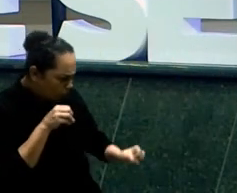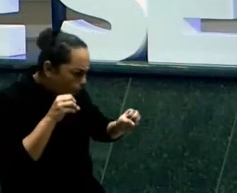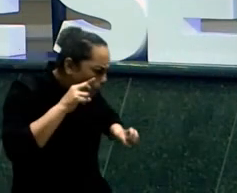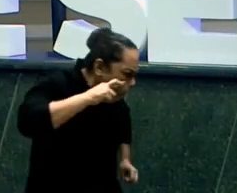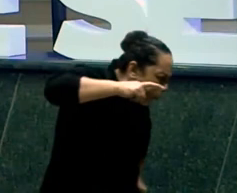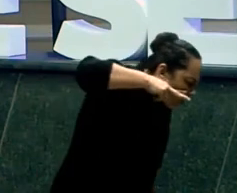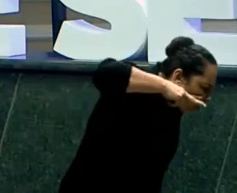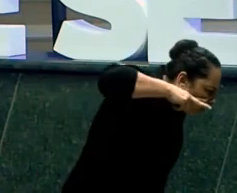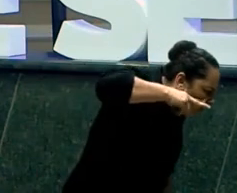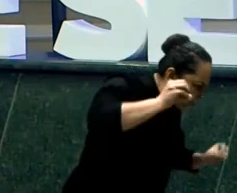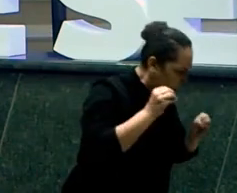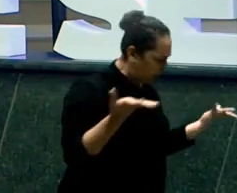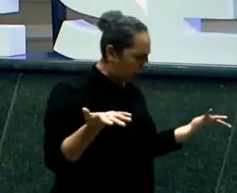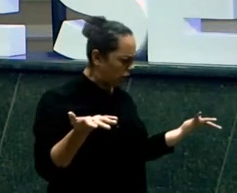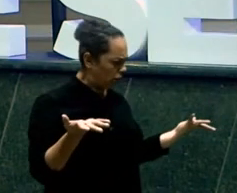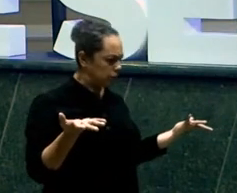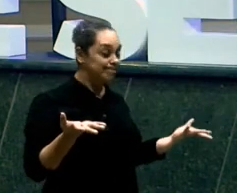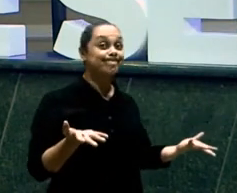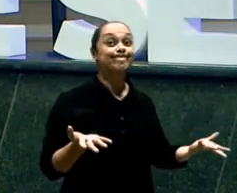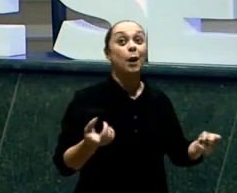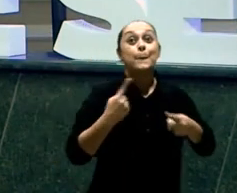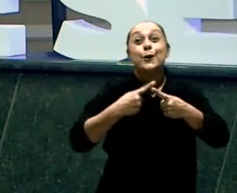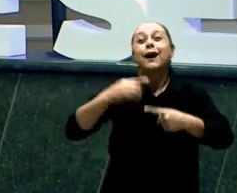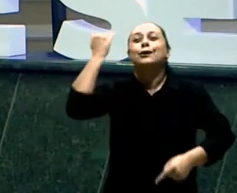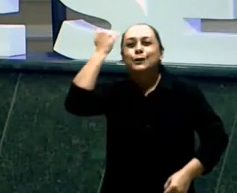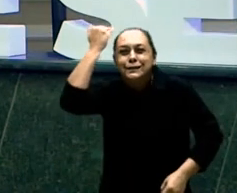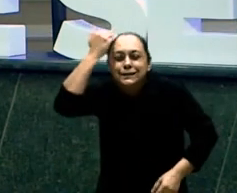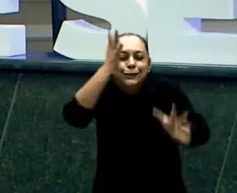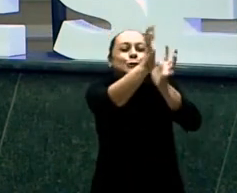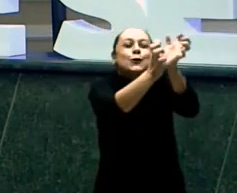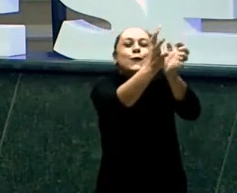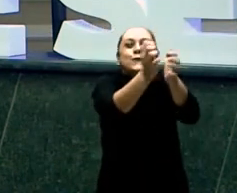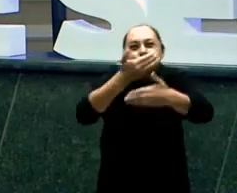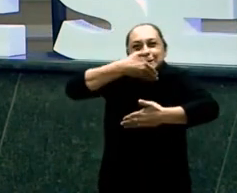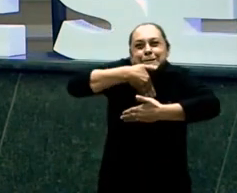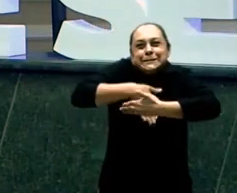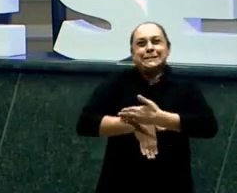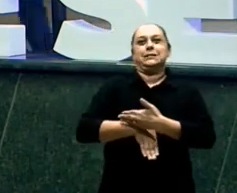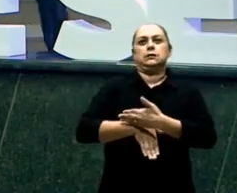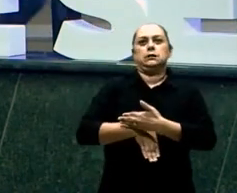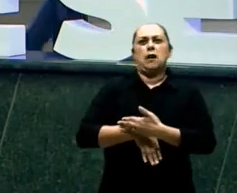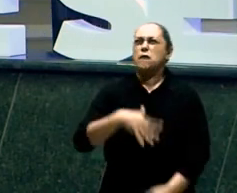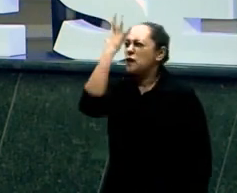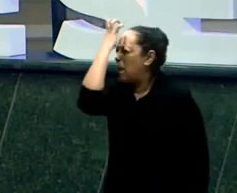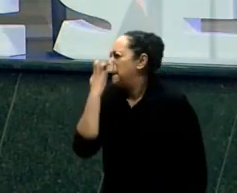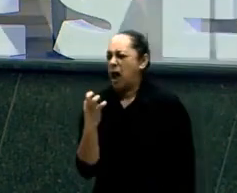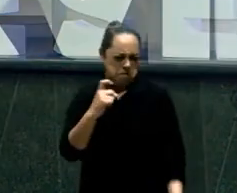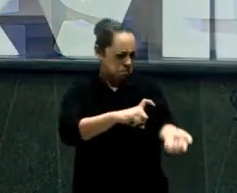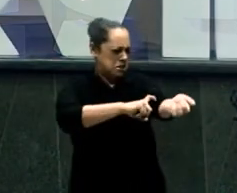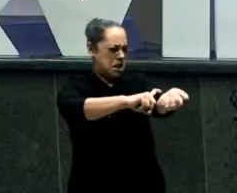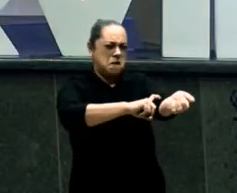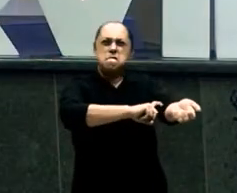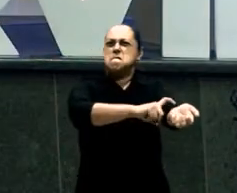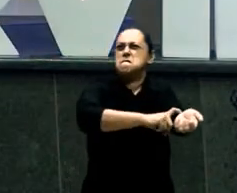Intrapessoal Ele fica bravo Com ele mesmo Ela fica brava Com ela mesma Ela diz Ah Eu não